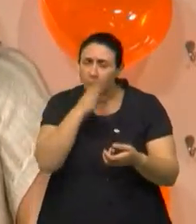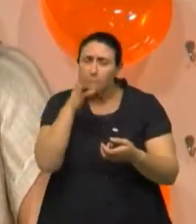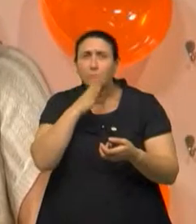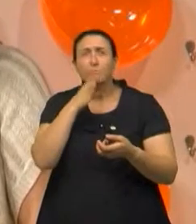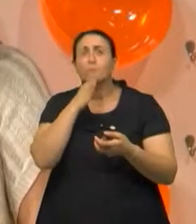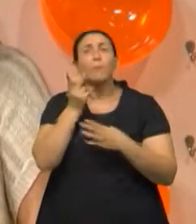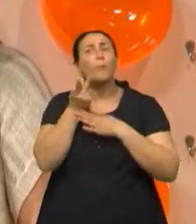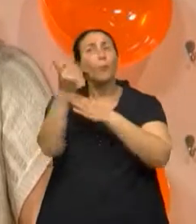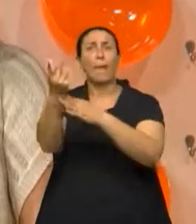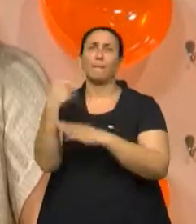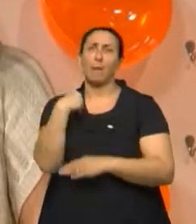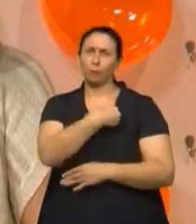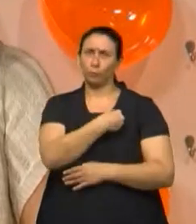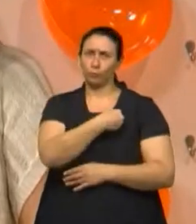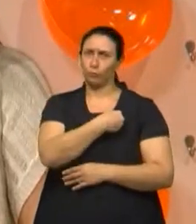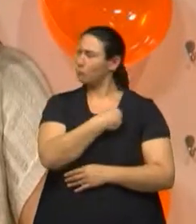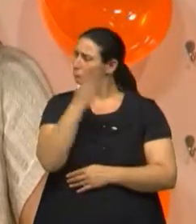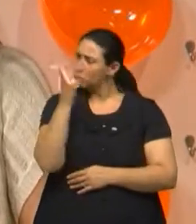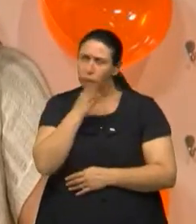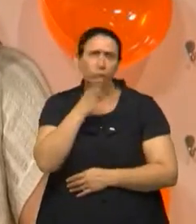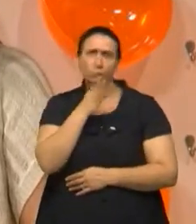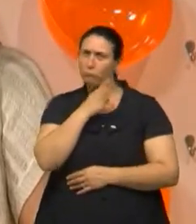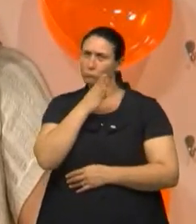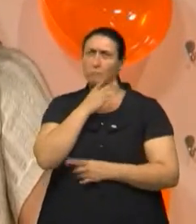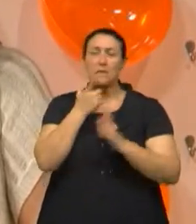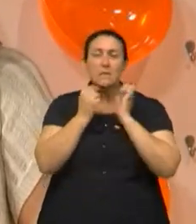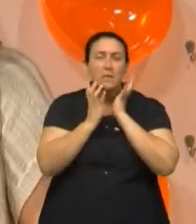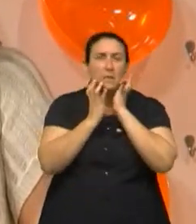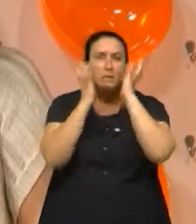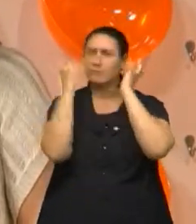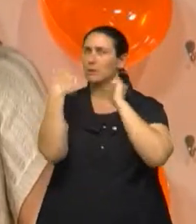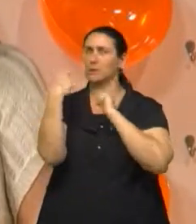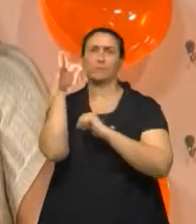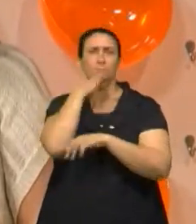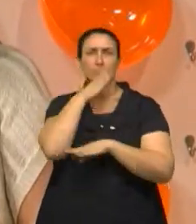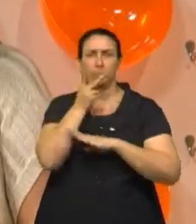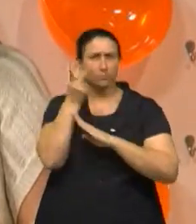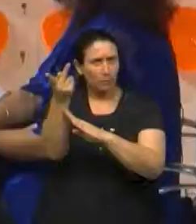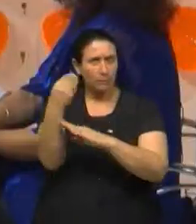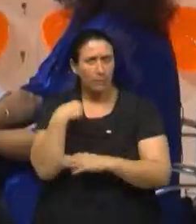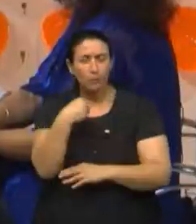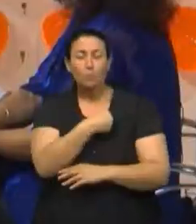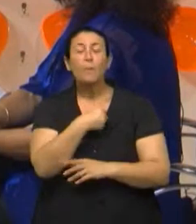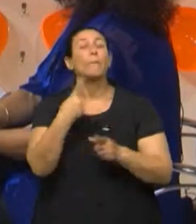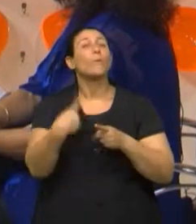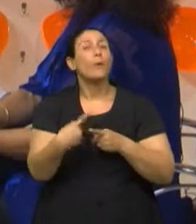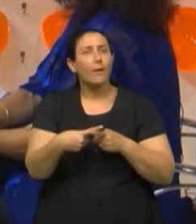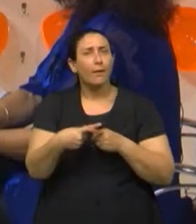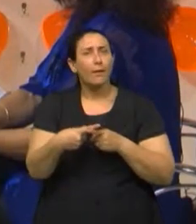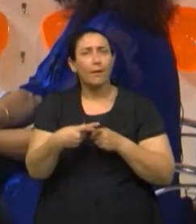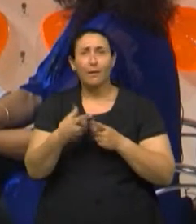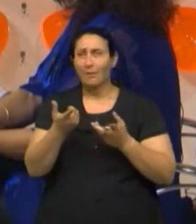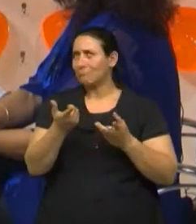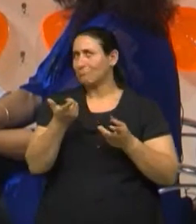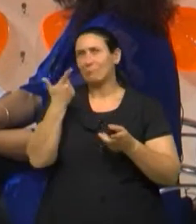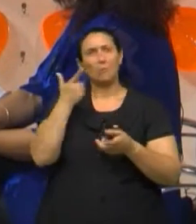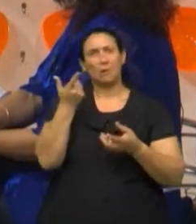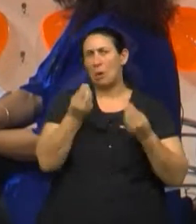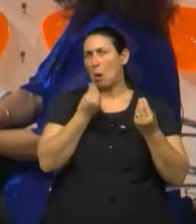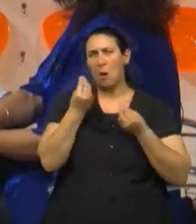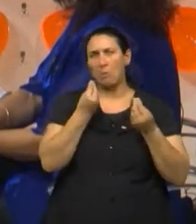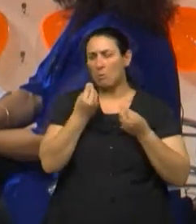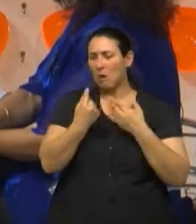é procurar um serviço de emergência para um atendimento médico, né? Porque eliminar, através de